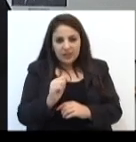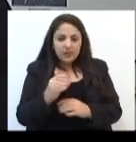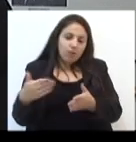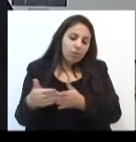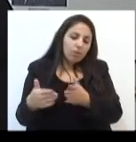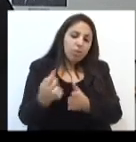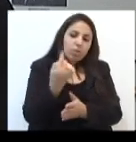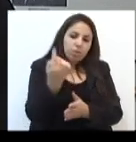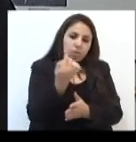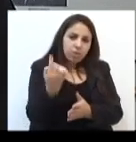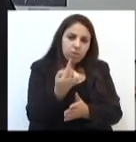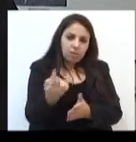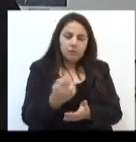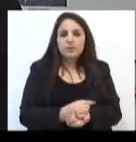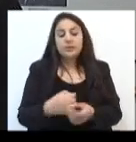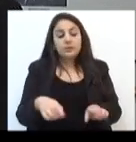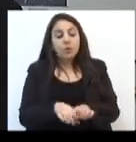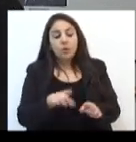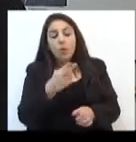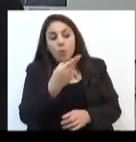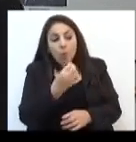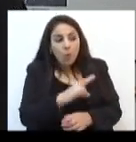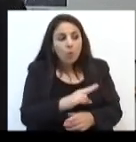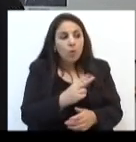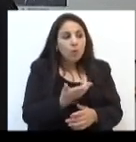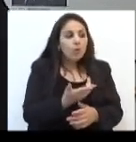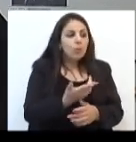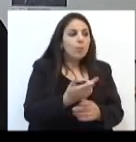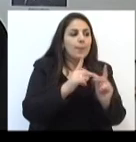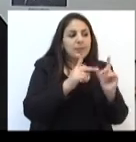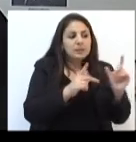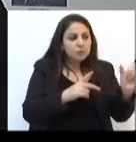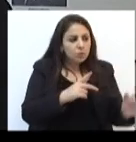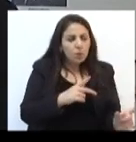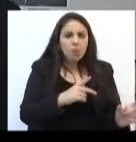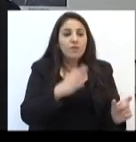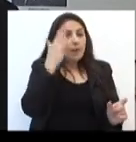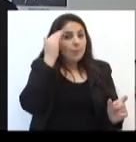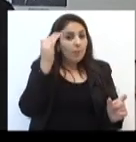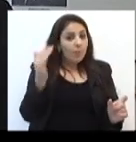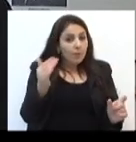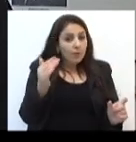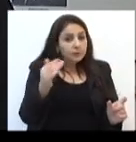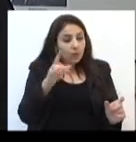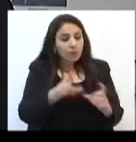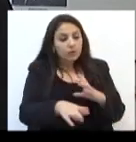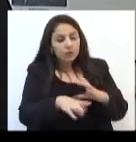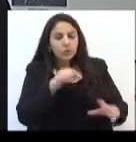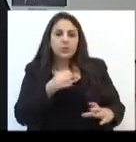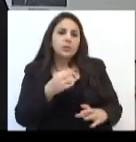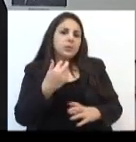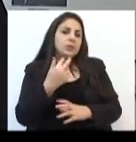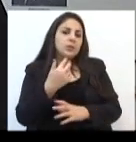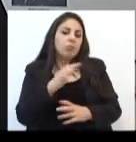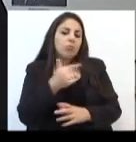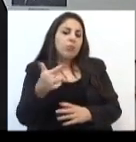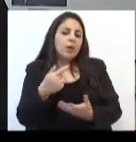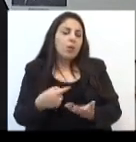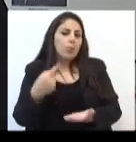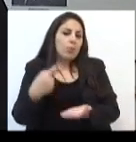individualização, os nomes. Então, você pega um artista, um jogador de futebol. Então, essas pessoas se elegem, elas não teriam